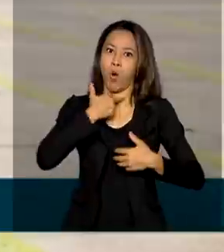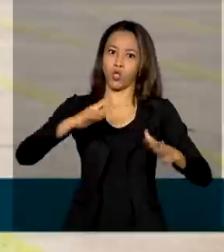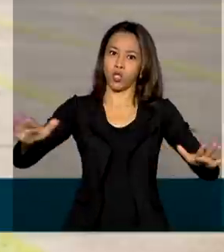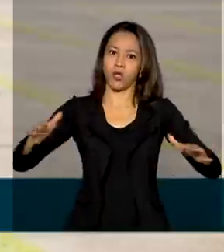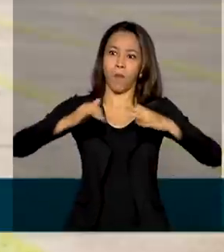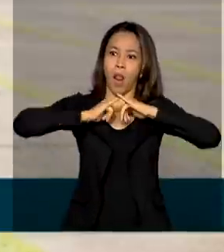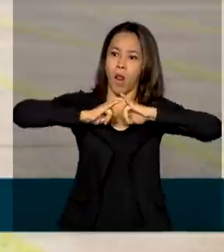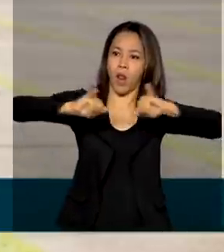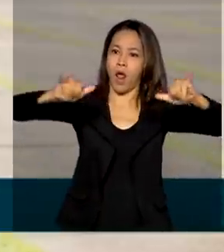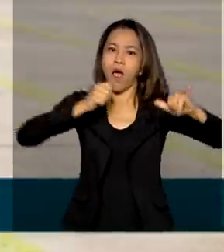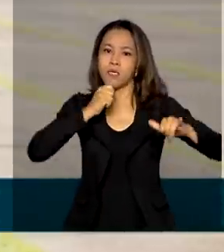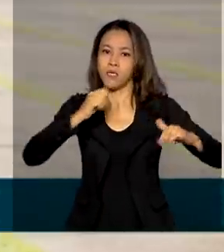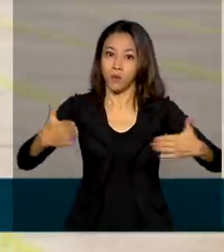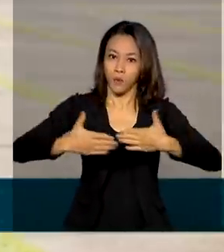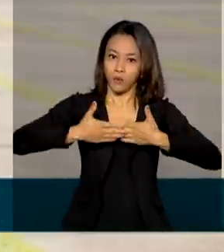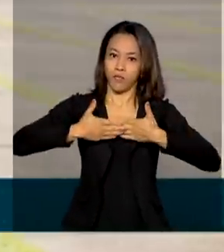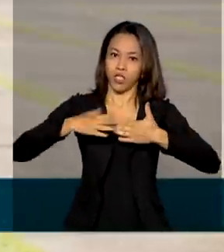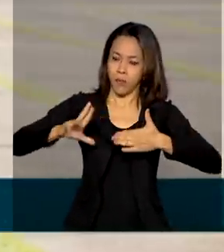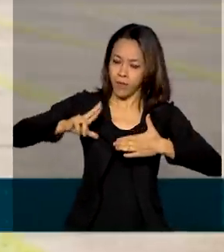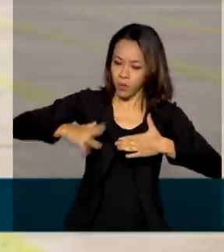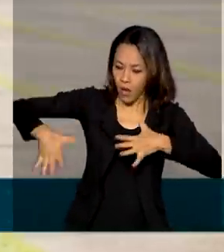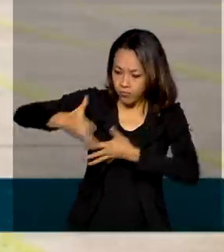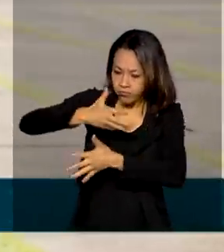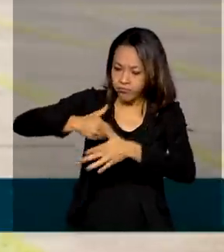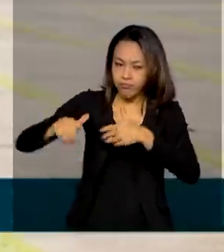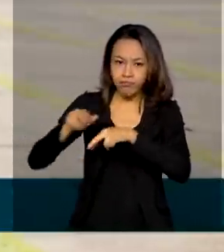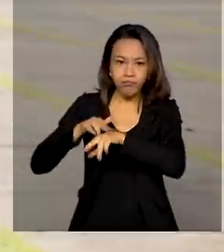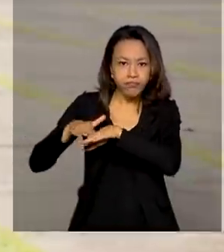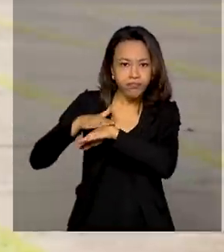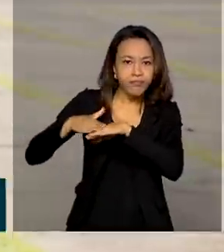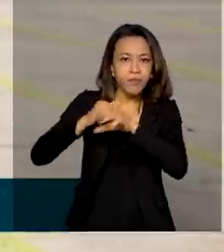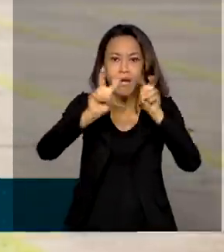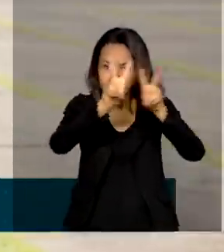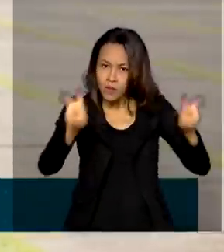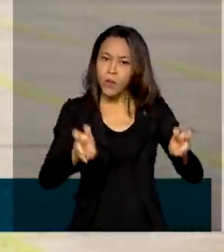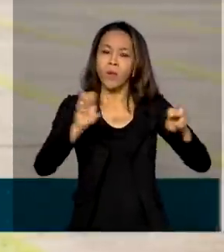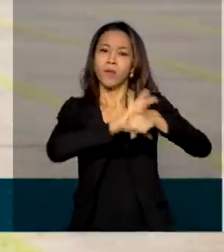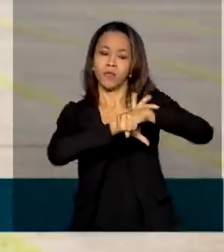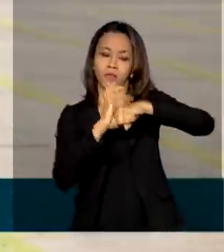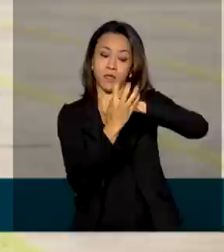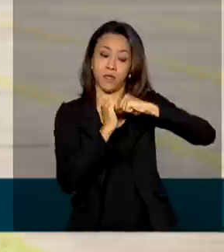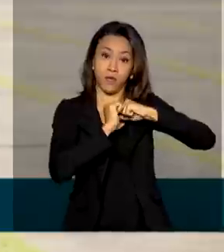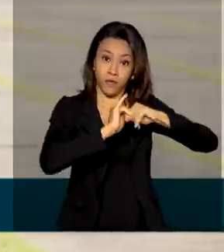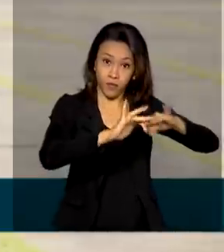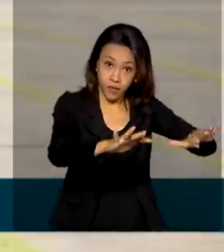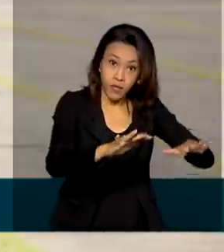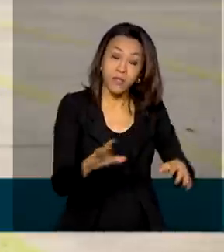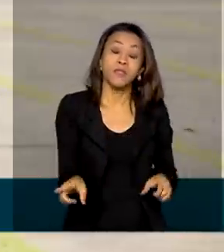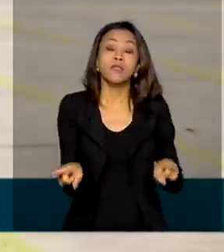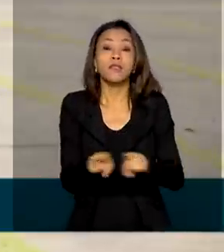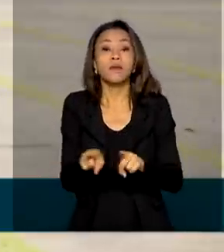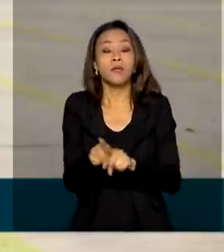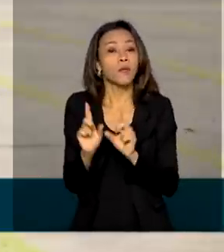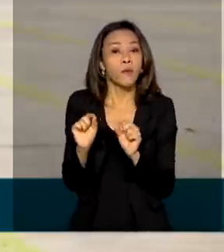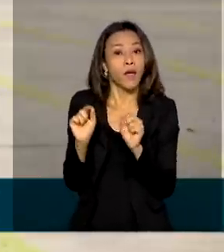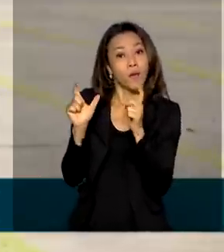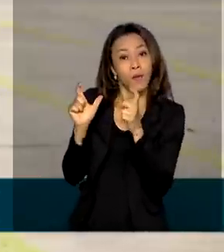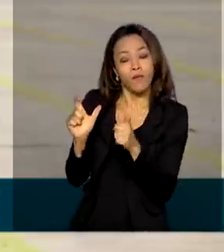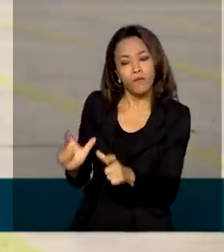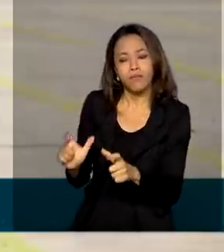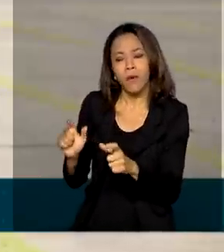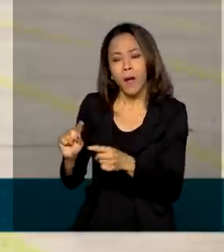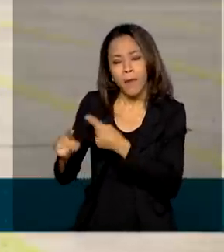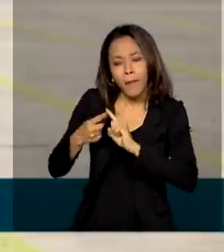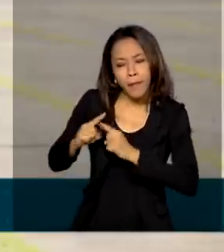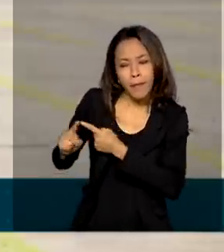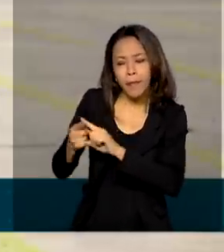fortalecer o ambiente de União Nacional para Prevenção e Combate à Covid-19, além de servir de um espaço para discussão de ações